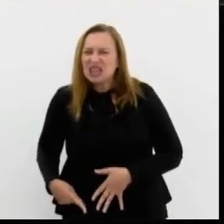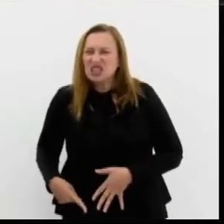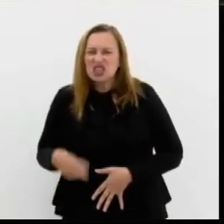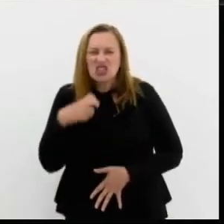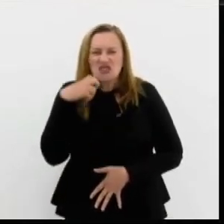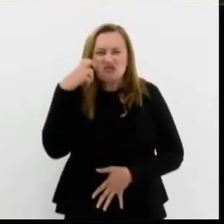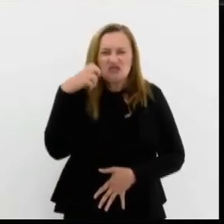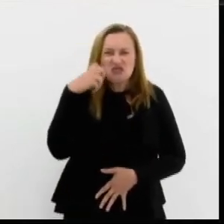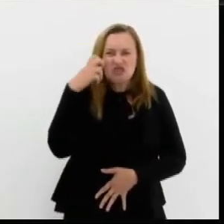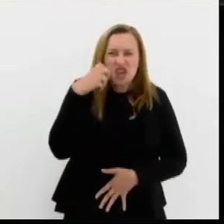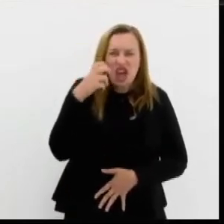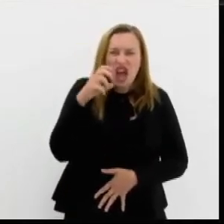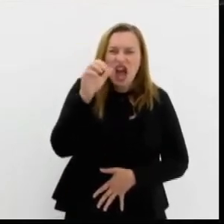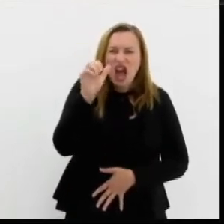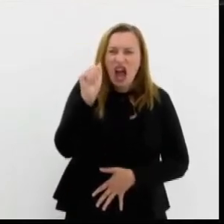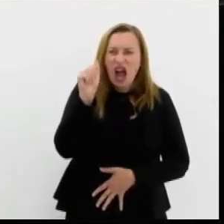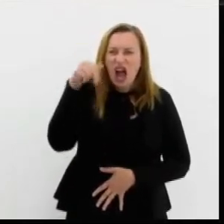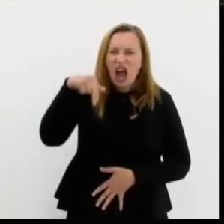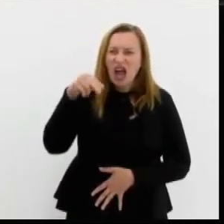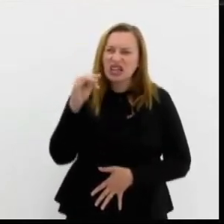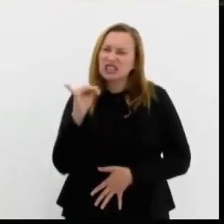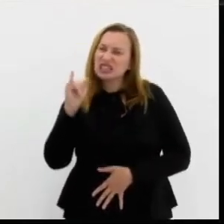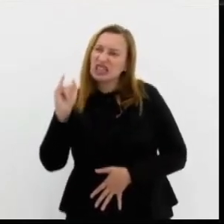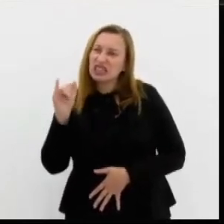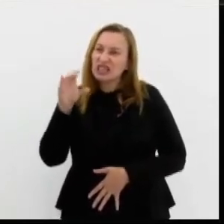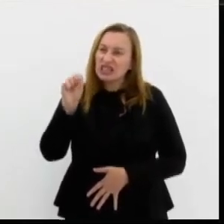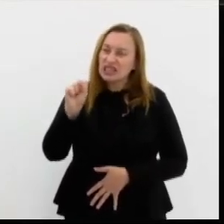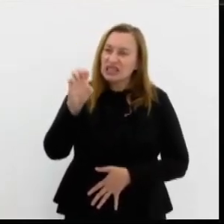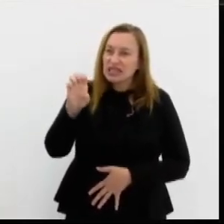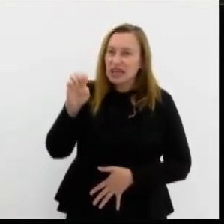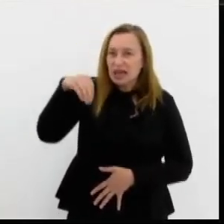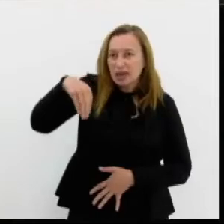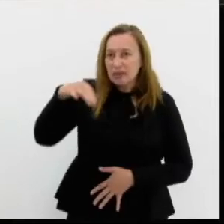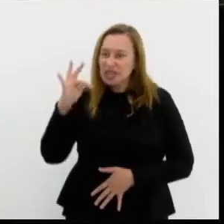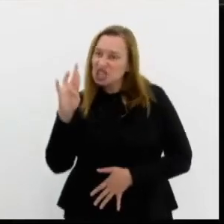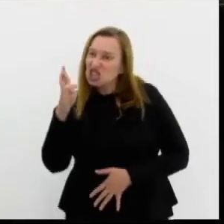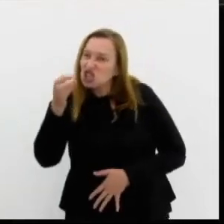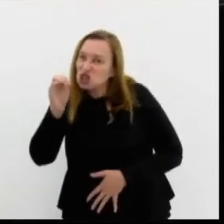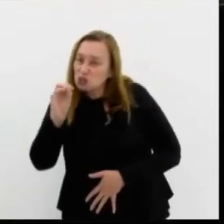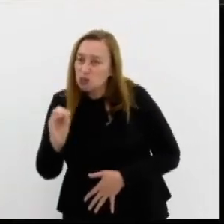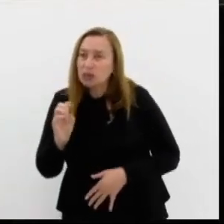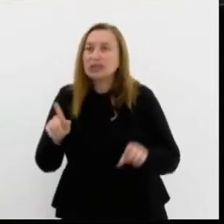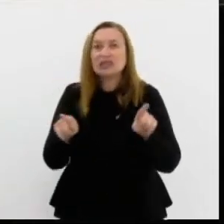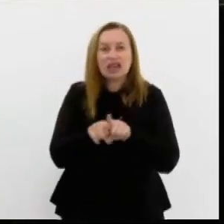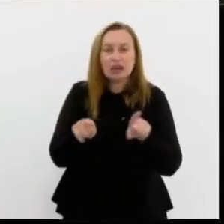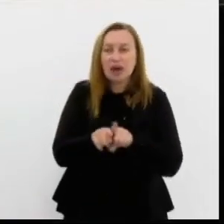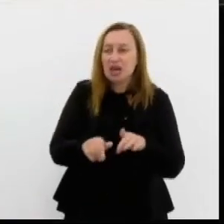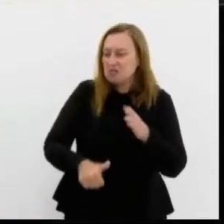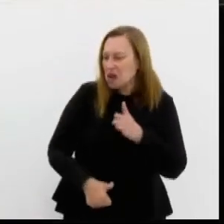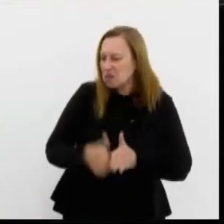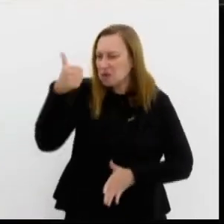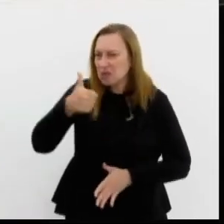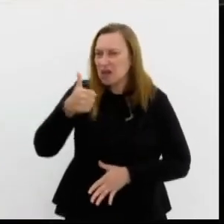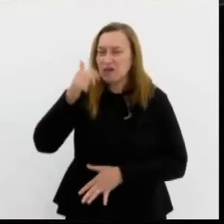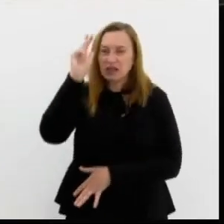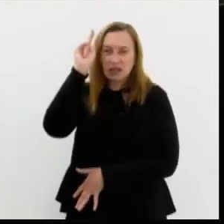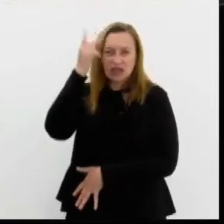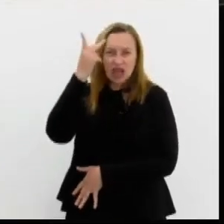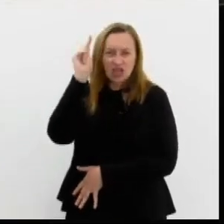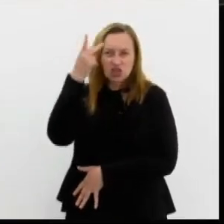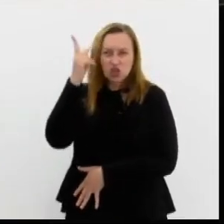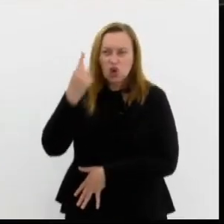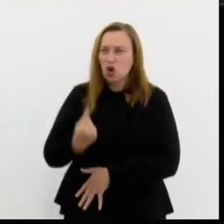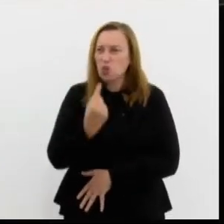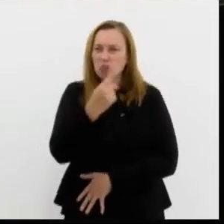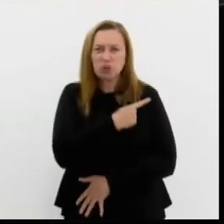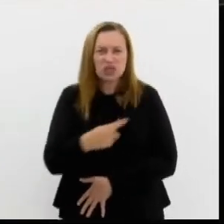antissemitismo sem precedentes. E é por isso também que, pela primeira vez na história, um